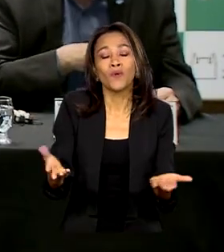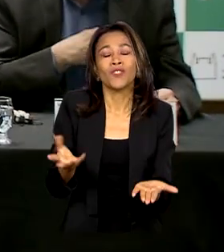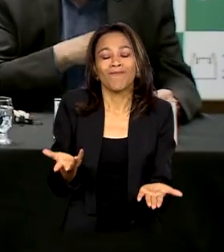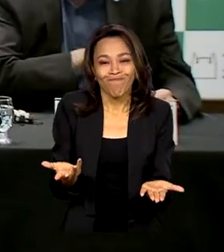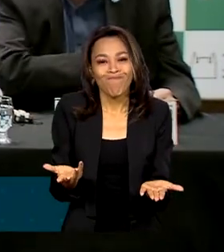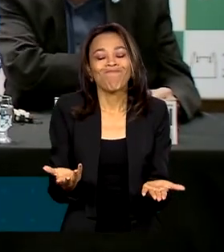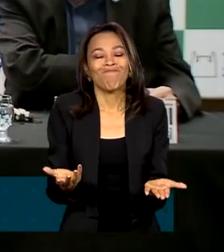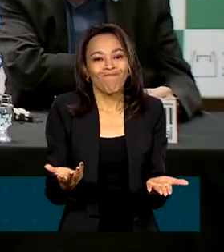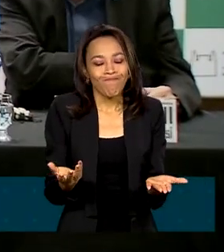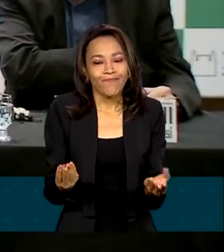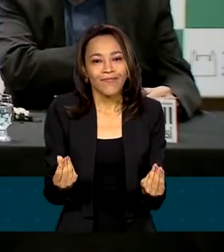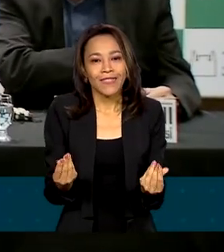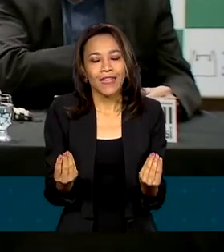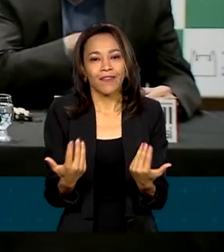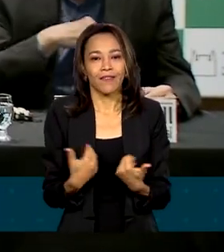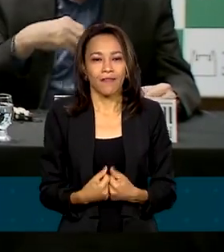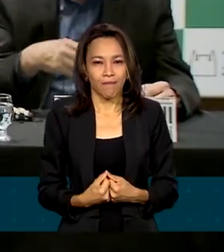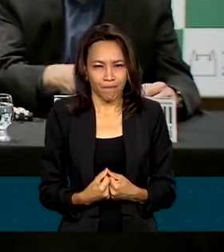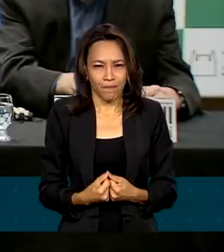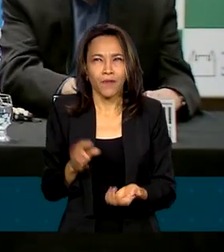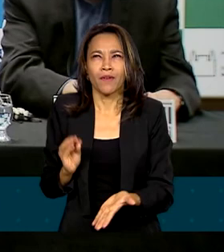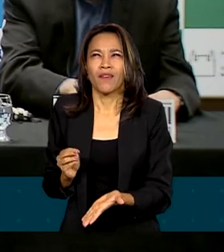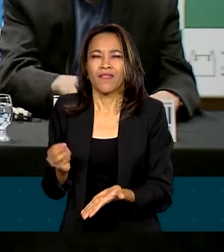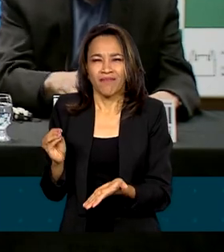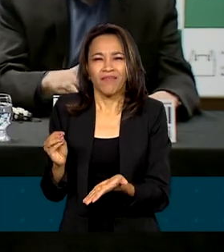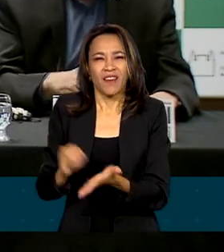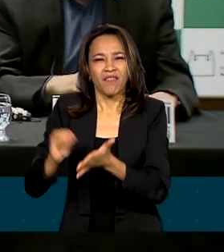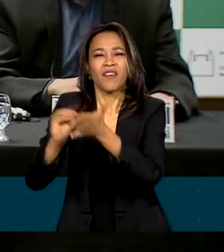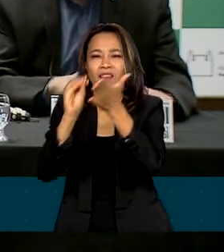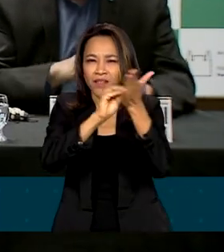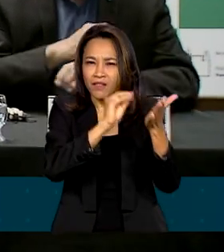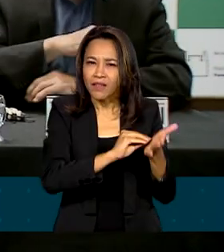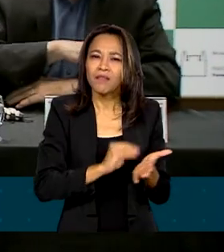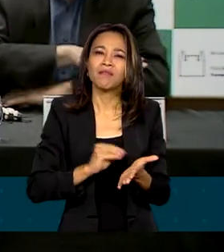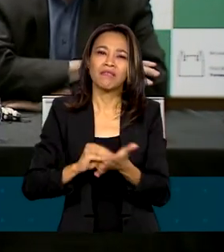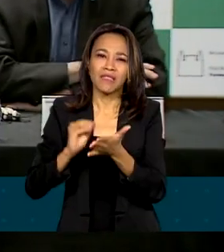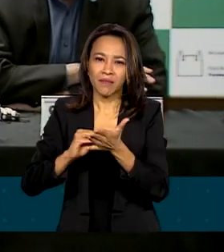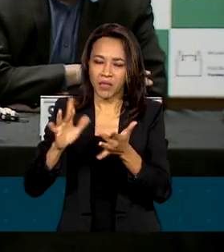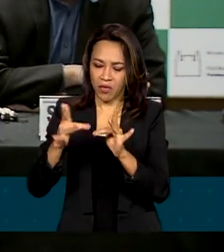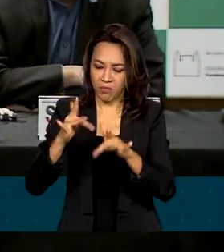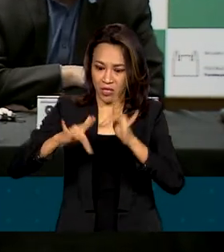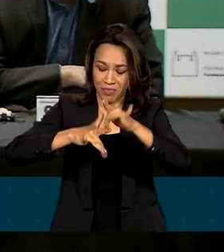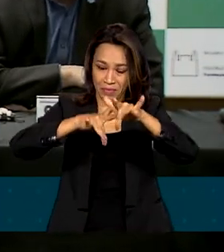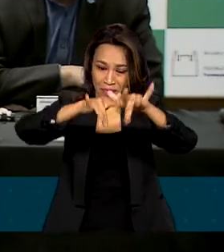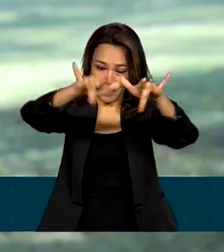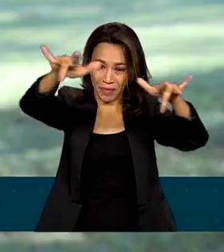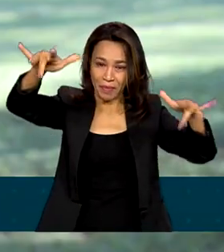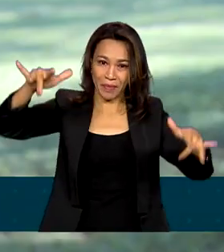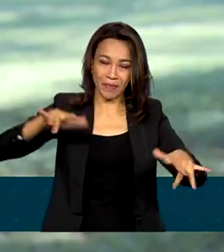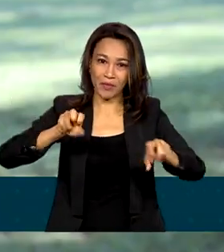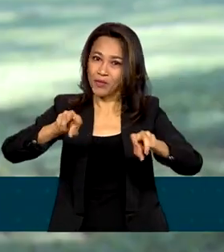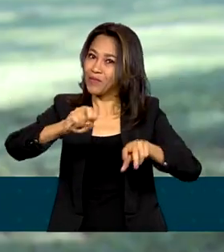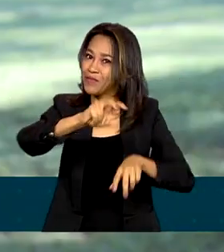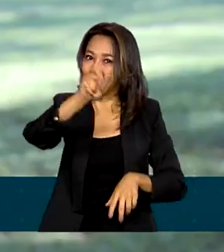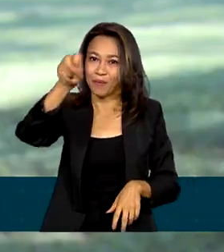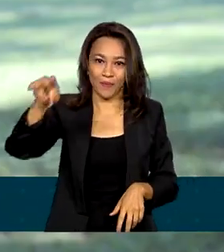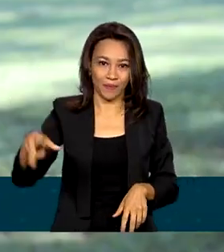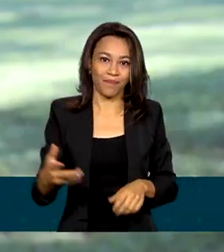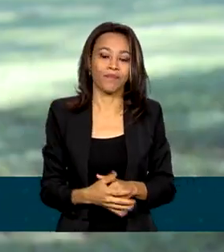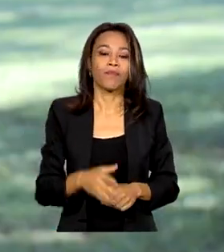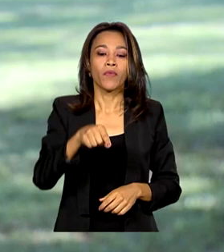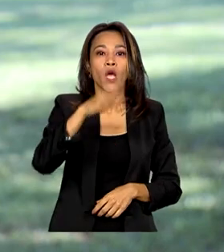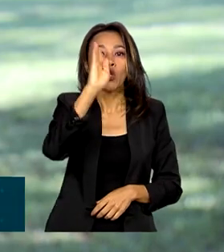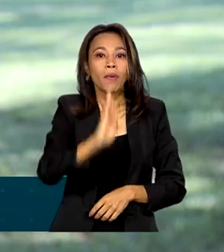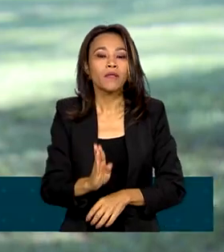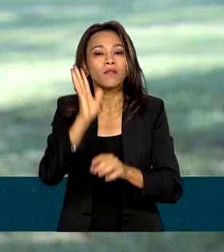mazelas por conta da disseminação do mosquito e, portanto, das árvores viroses. No Brasil, o projeto já foi